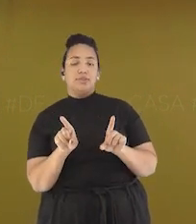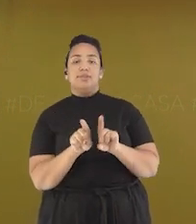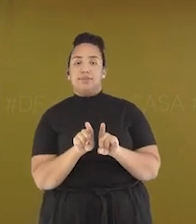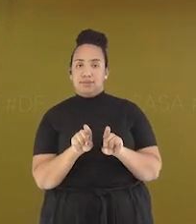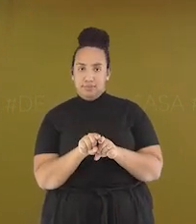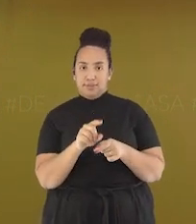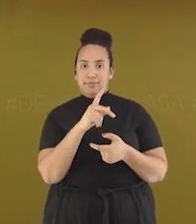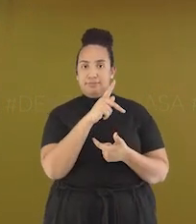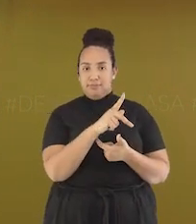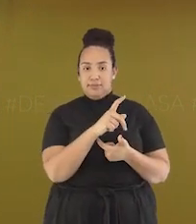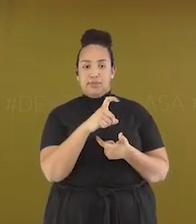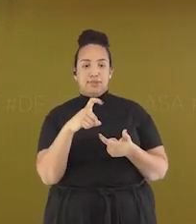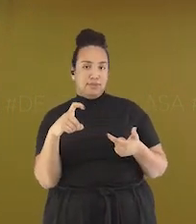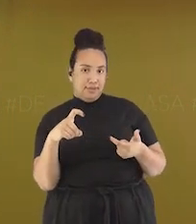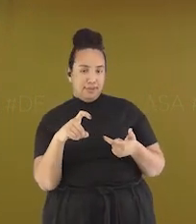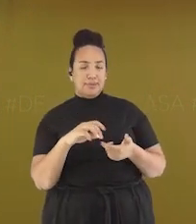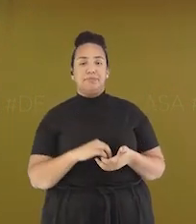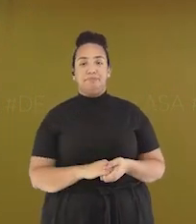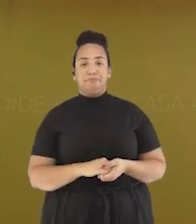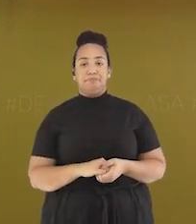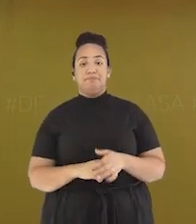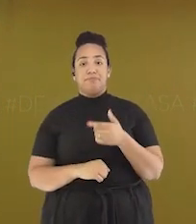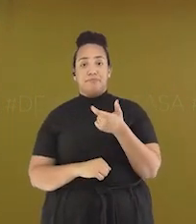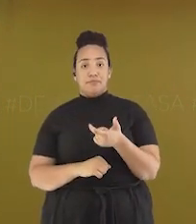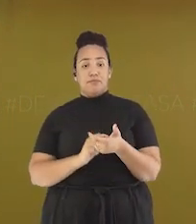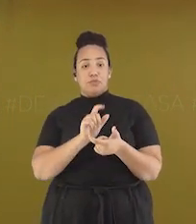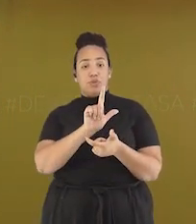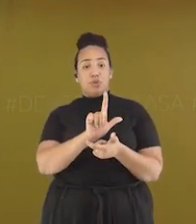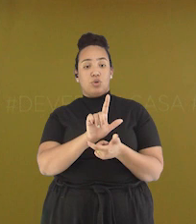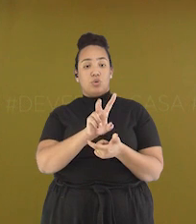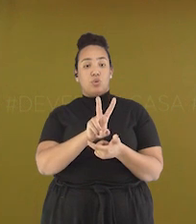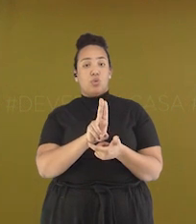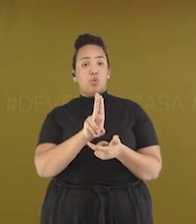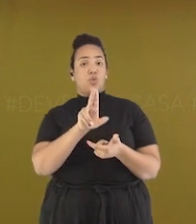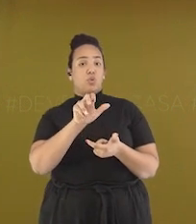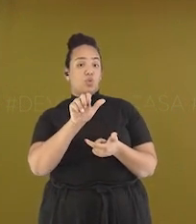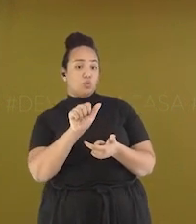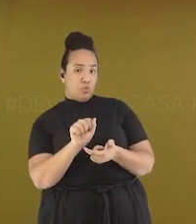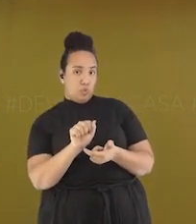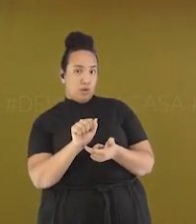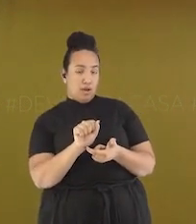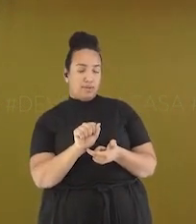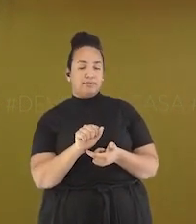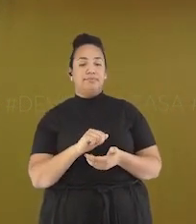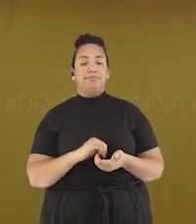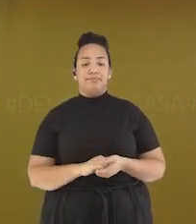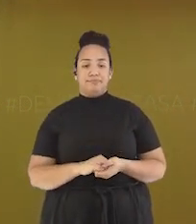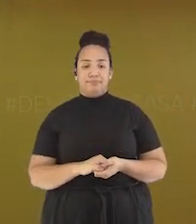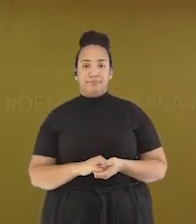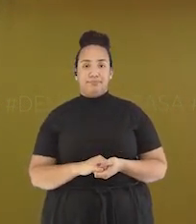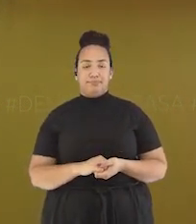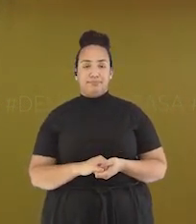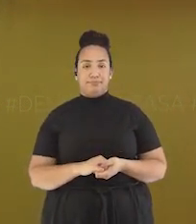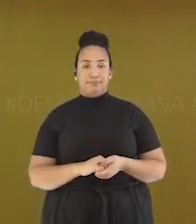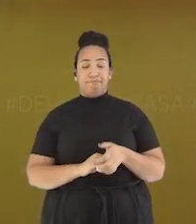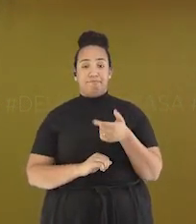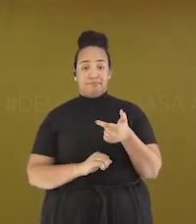Lua Certo? Lua Parece